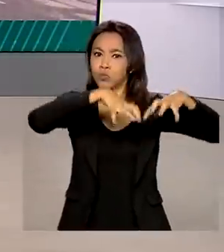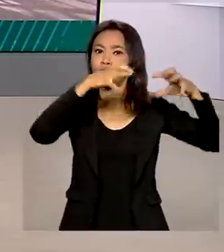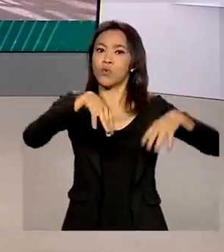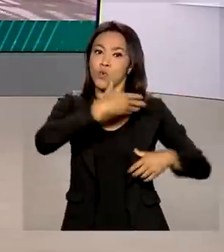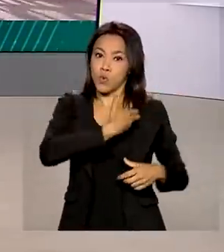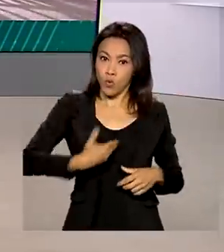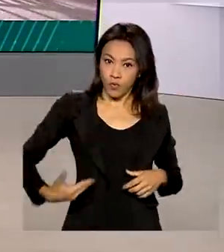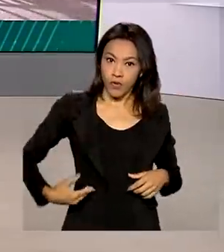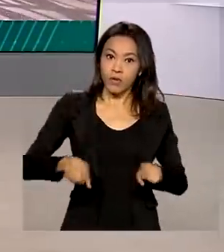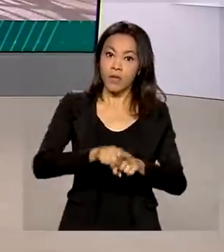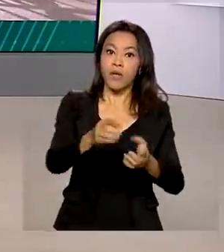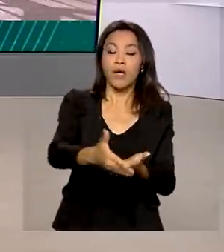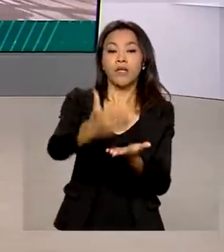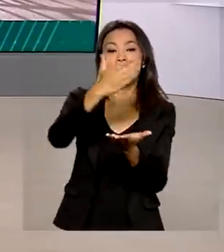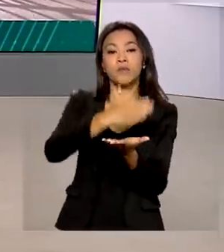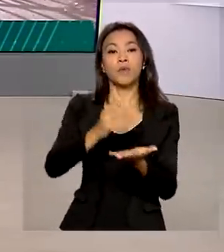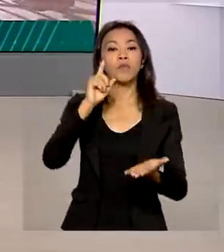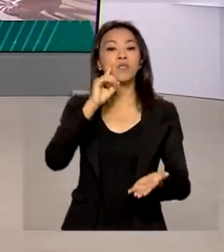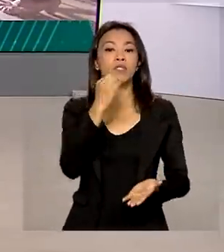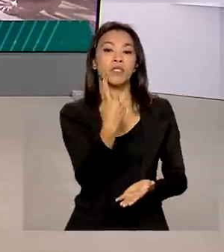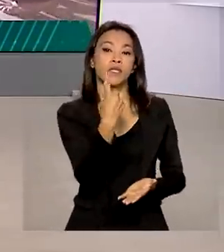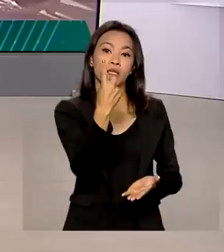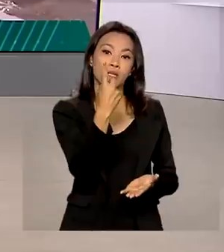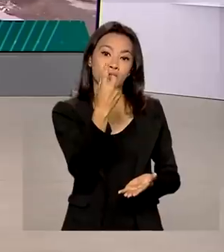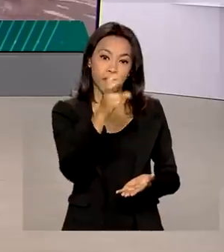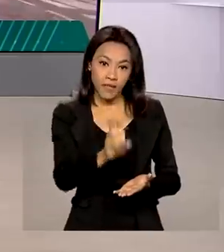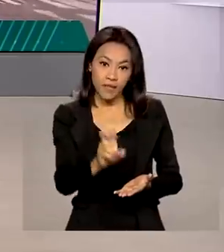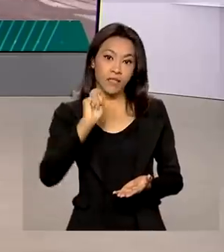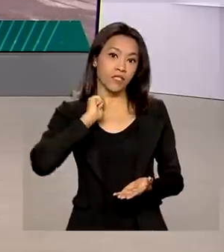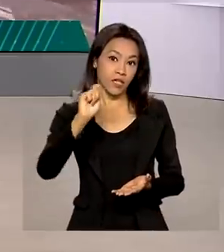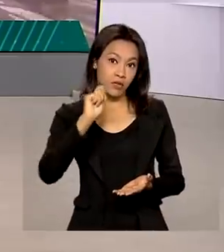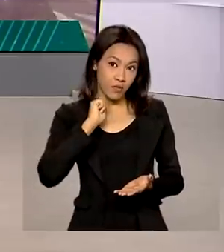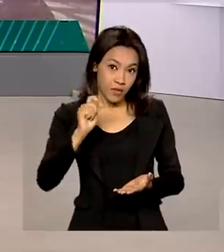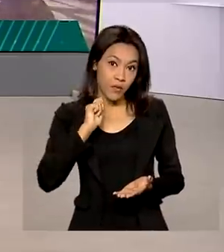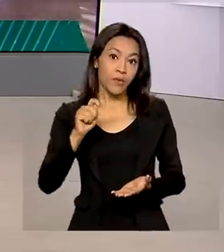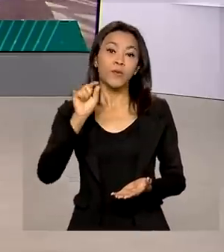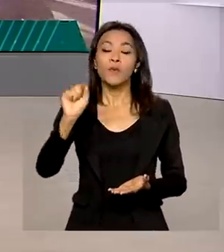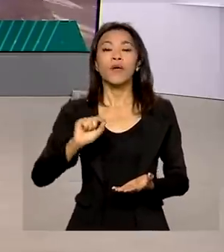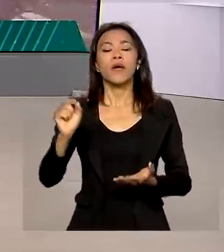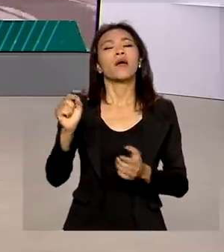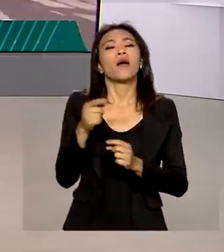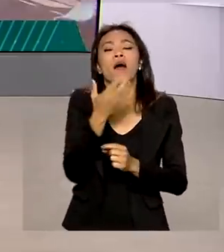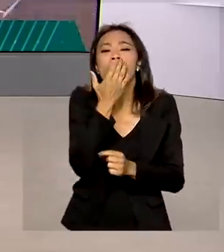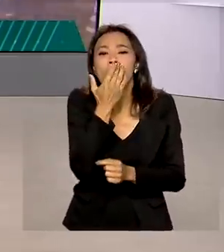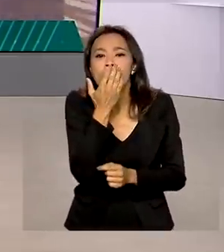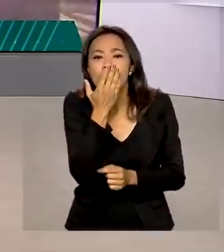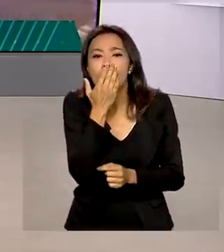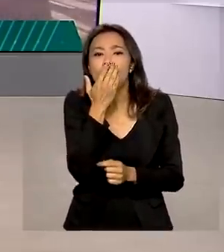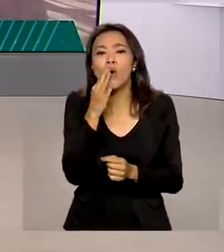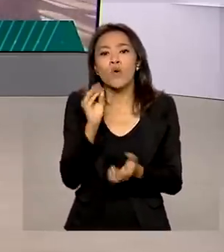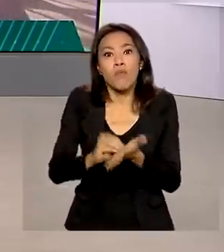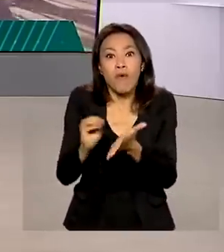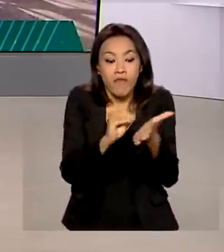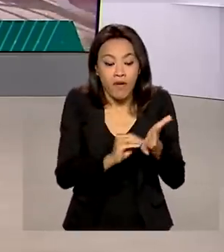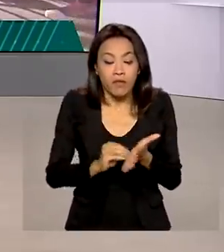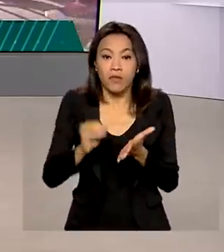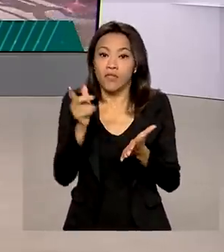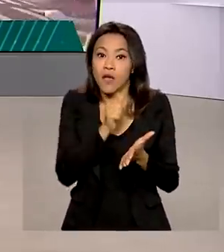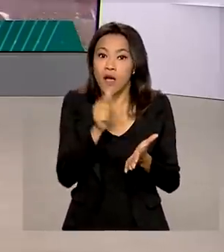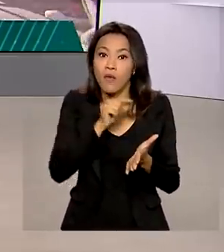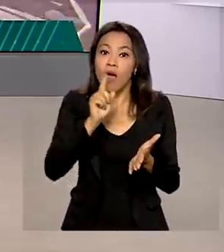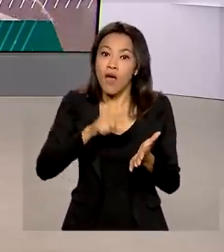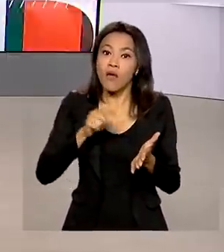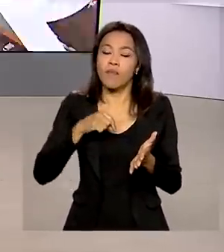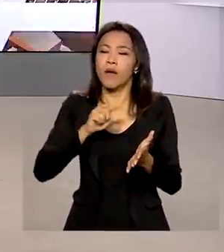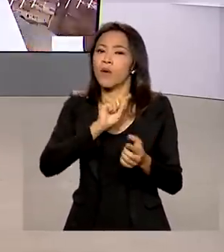antecipou para o dia 15 de abril o fim da bandeira de escassez hídrica. Ela foi criada em 2021 para cobrir os custos de